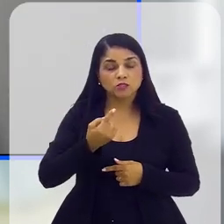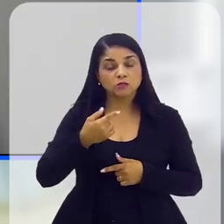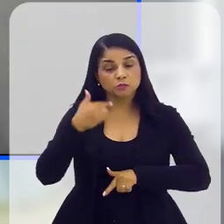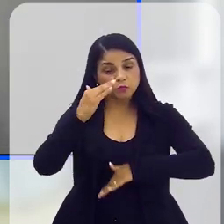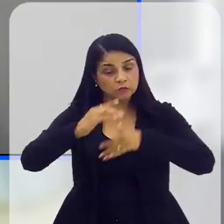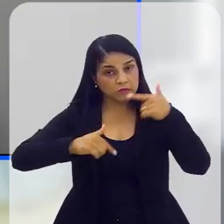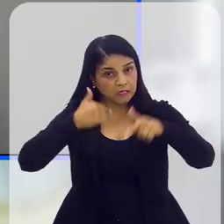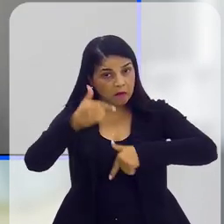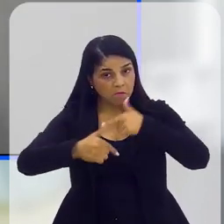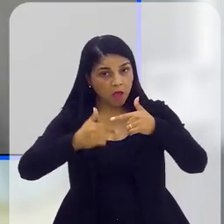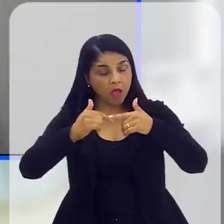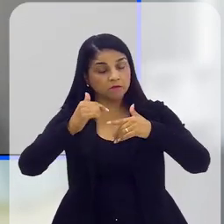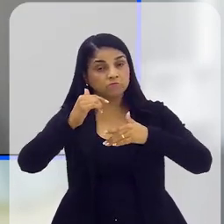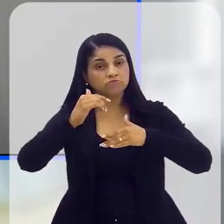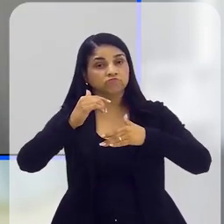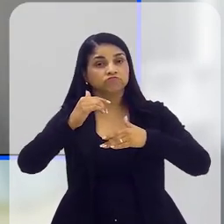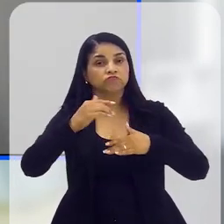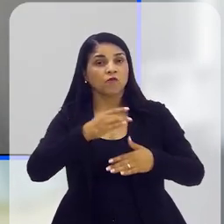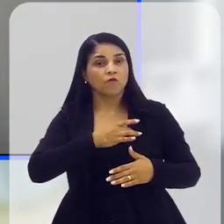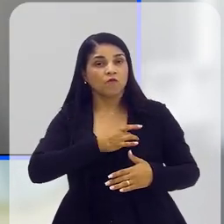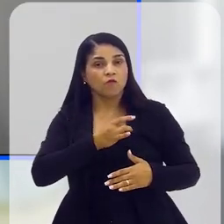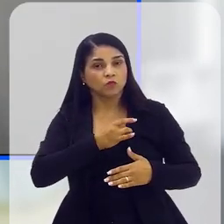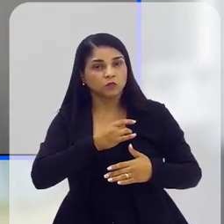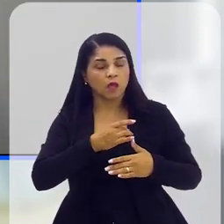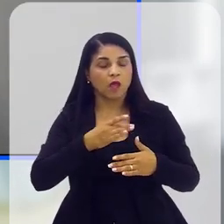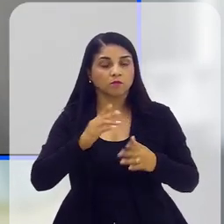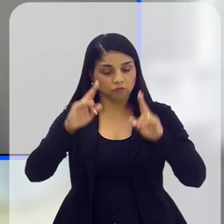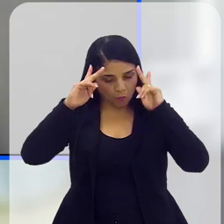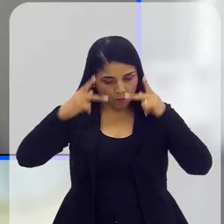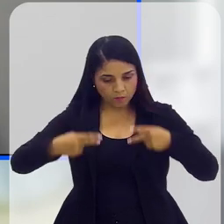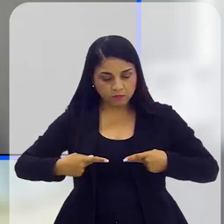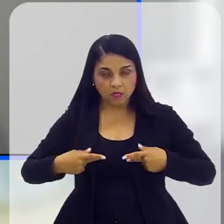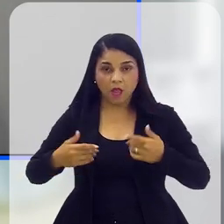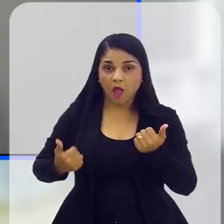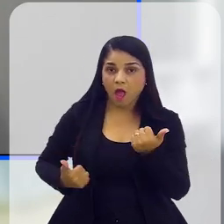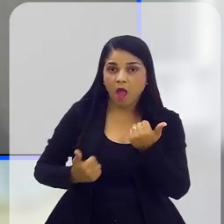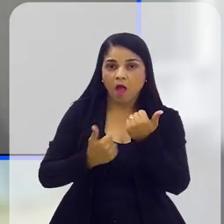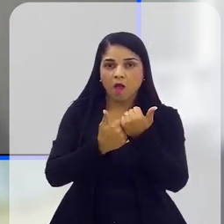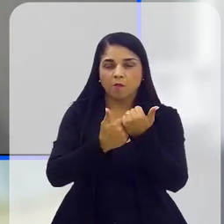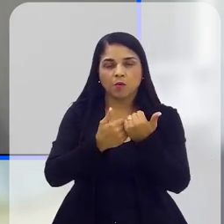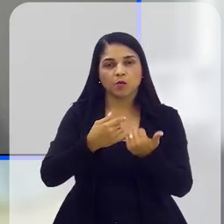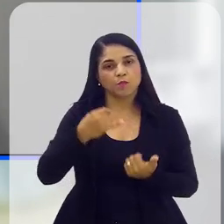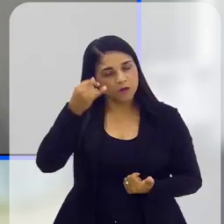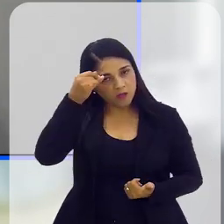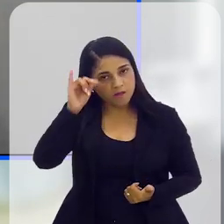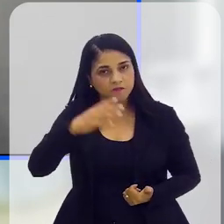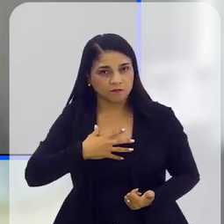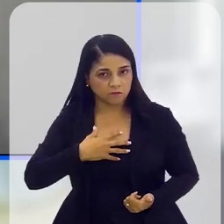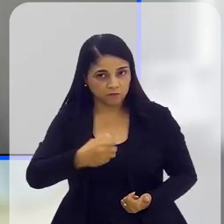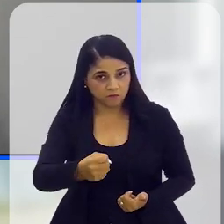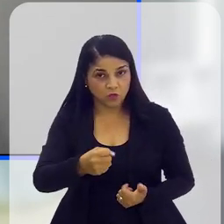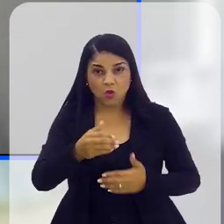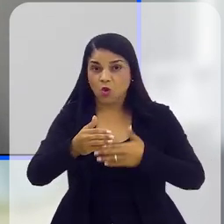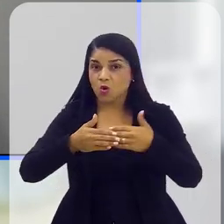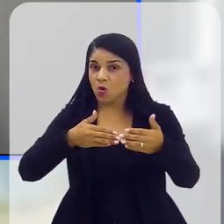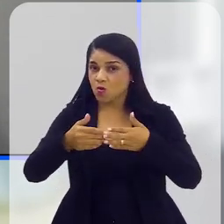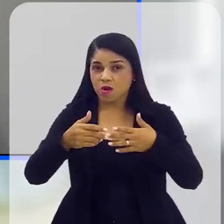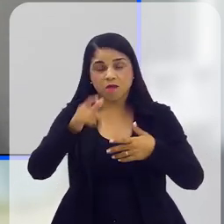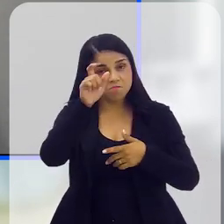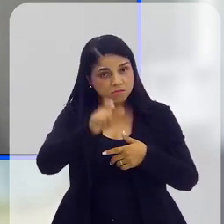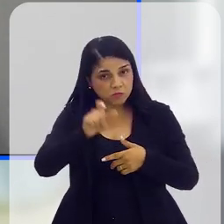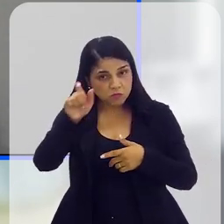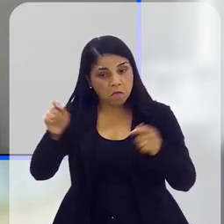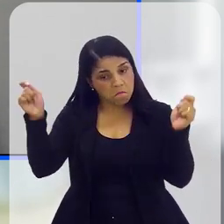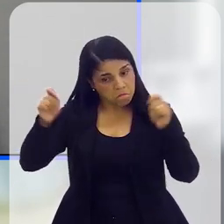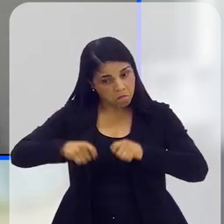trabalho voluntário, humanitário, de apoio emocional e avaliação do suicídio. Enquanto voluntários, qualquer pessoa pode se